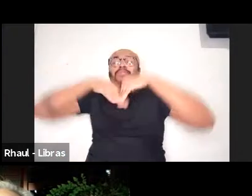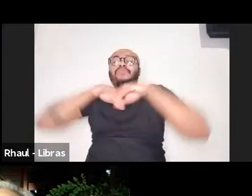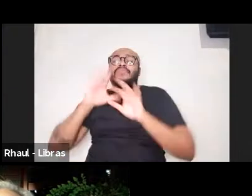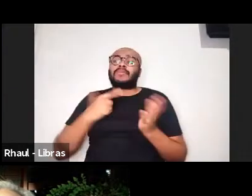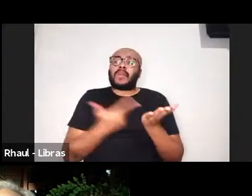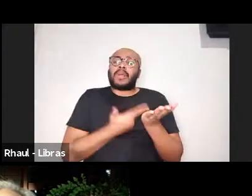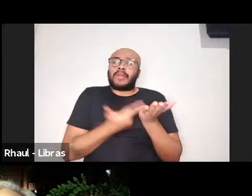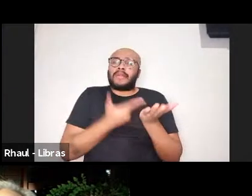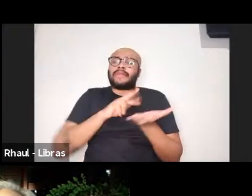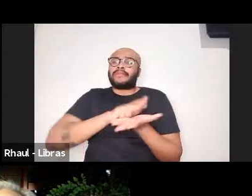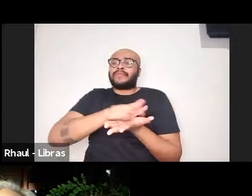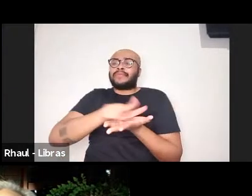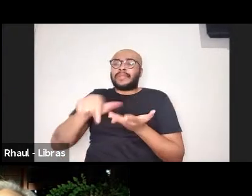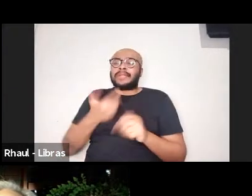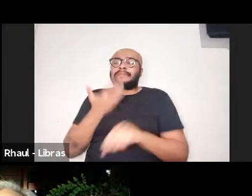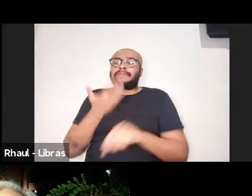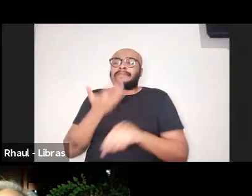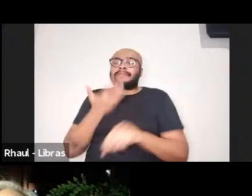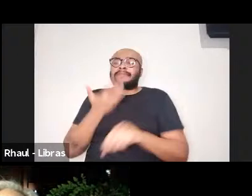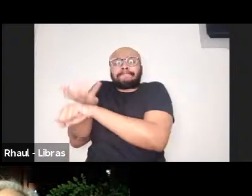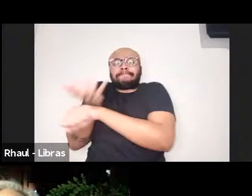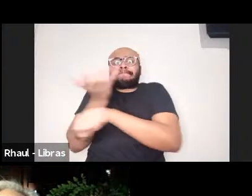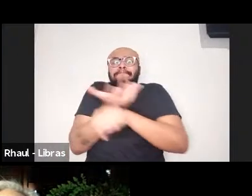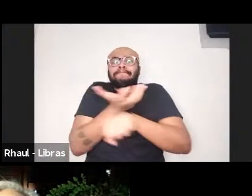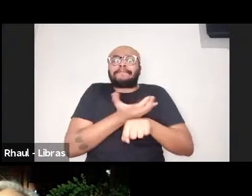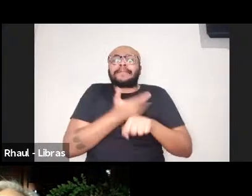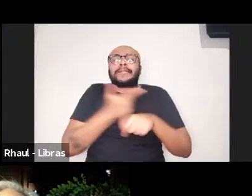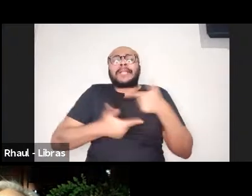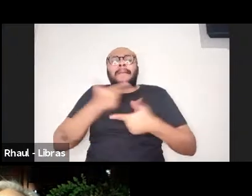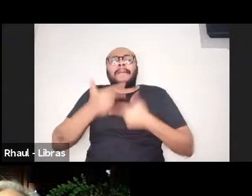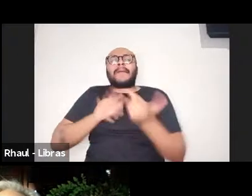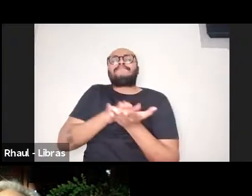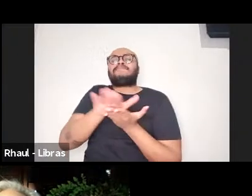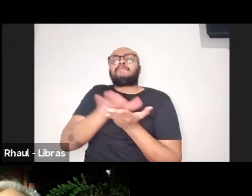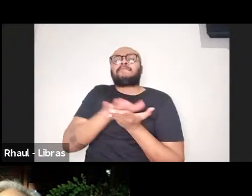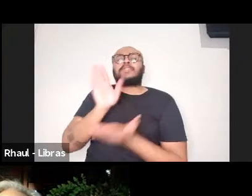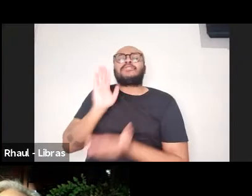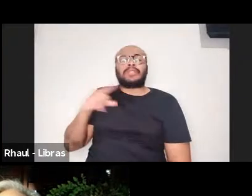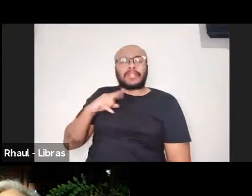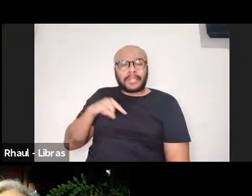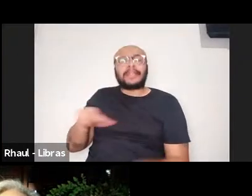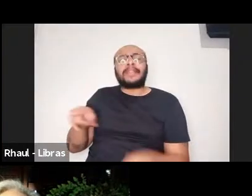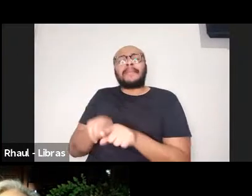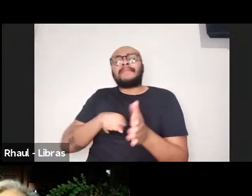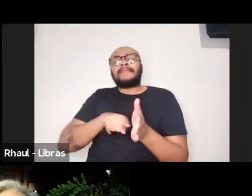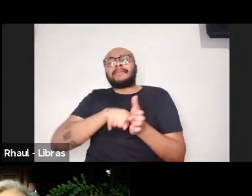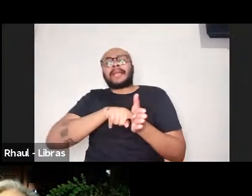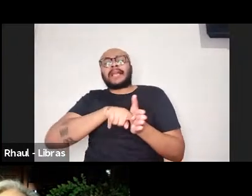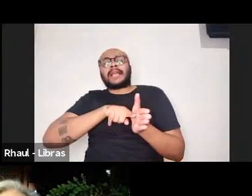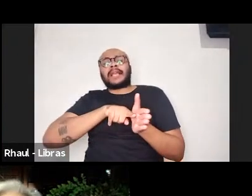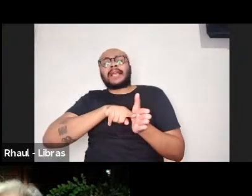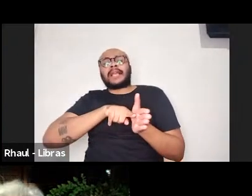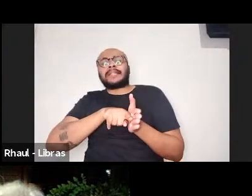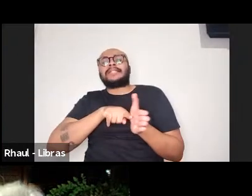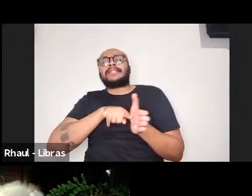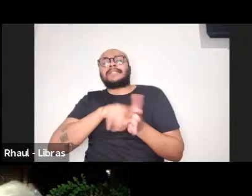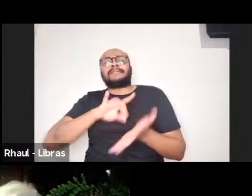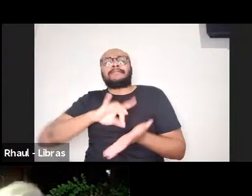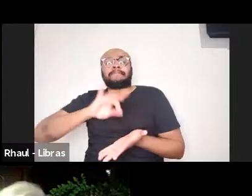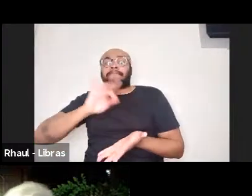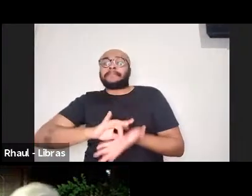nas diferentes disciplinas, nos trabalhos que são produzidos, nas pesquisas de fato,